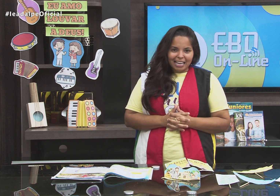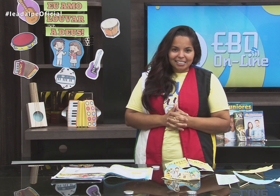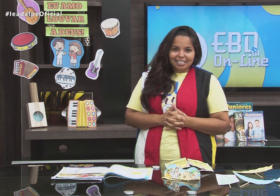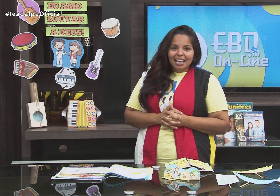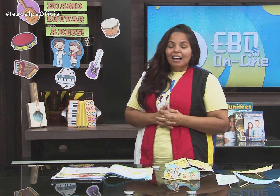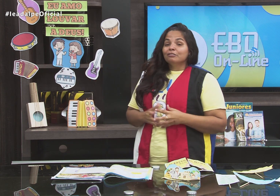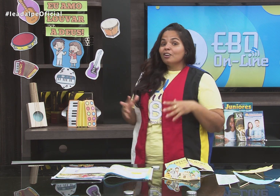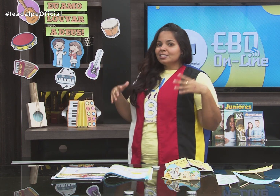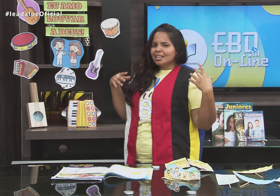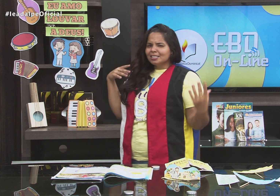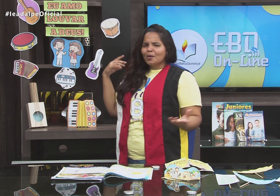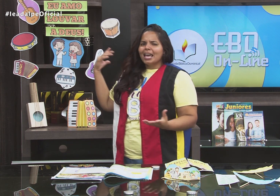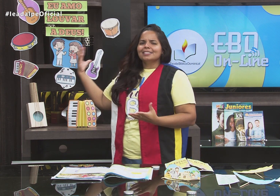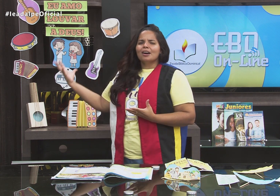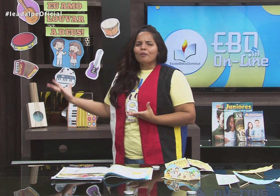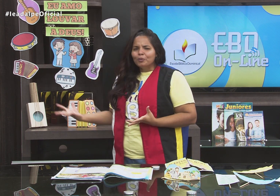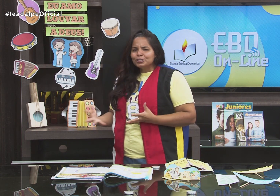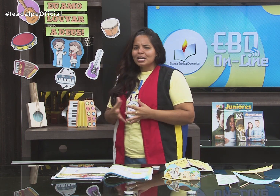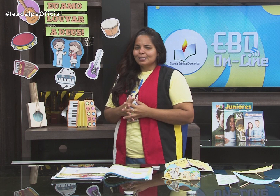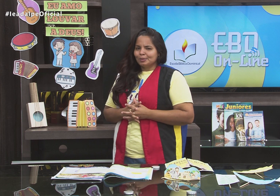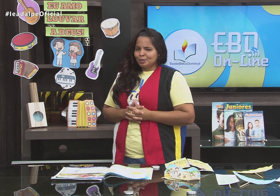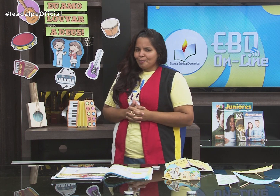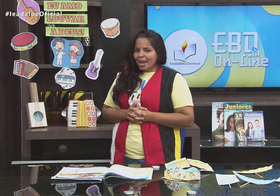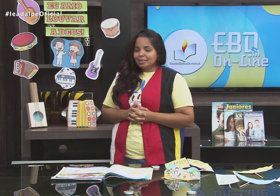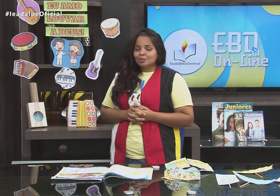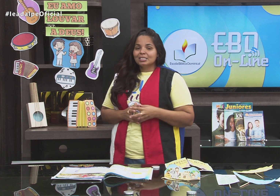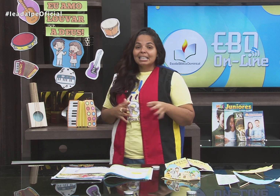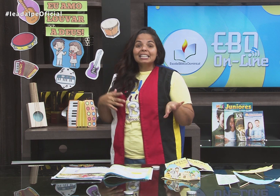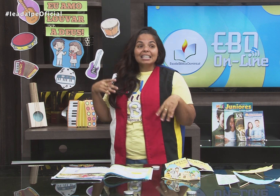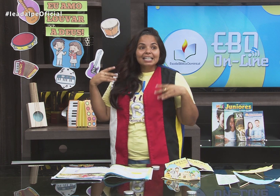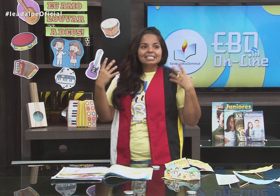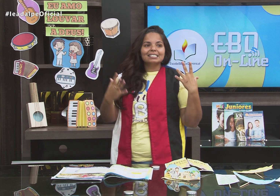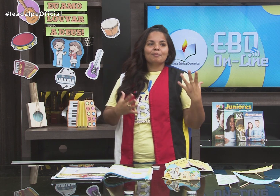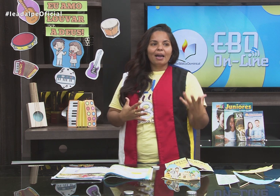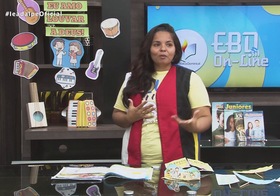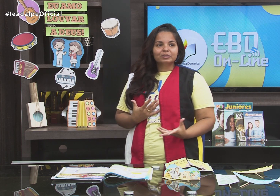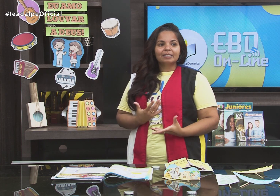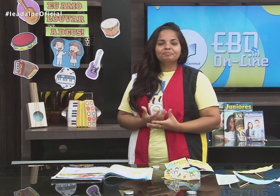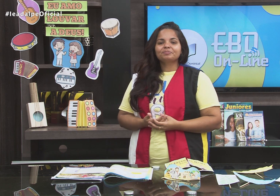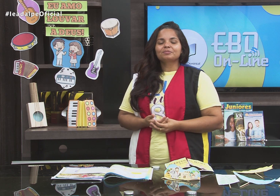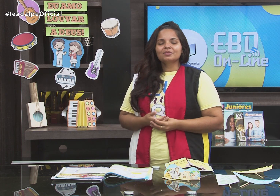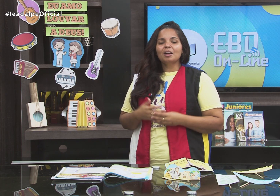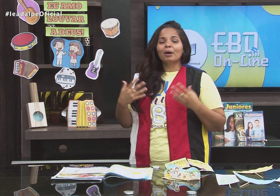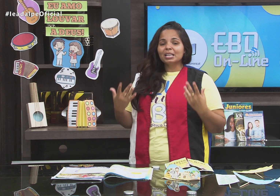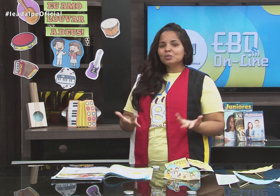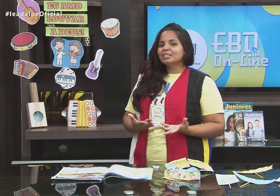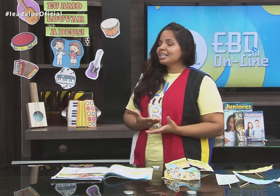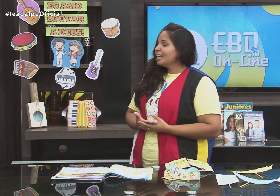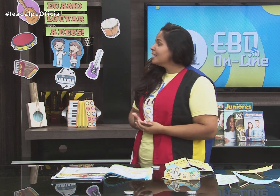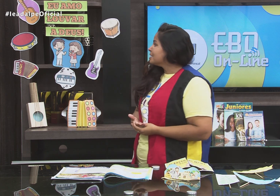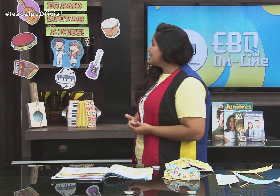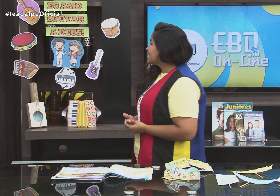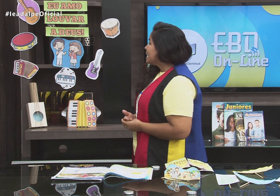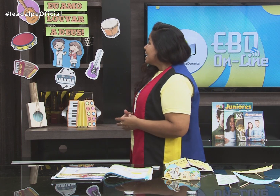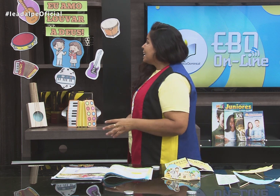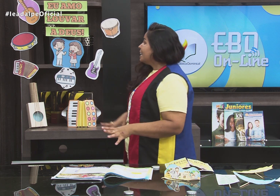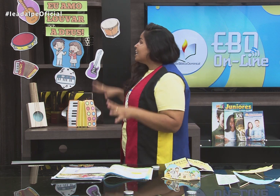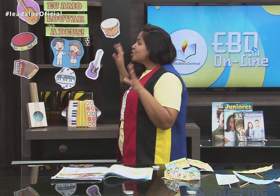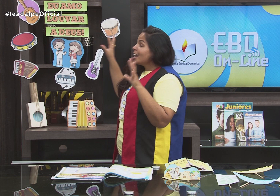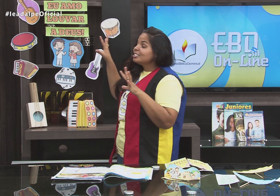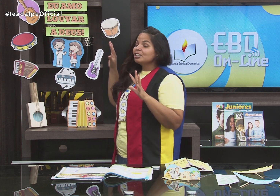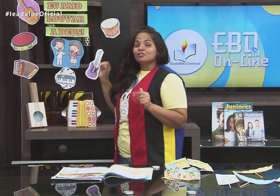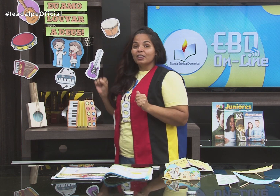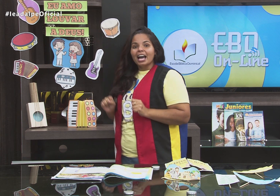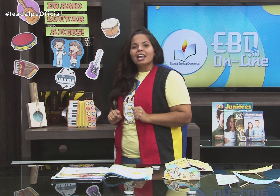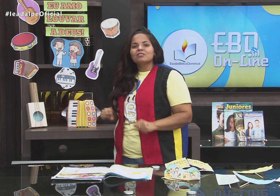musicais. Vocês conhecem alguns desses instrumentos? Você lança essa pergunta para as suas crianças. E